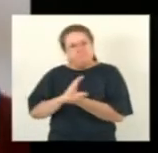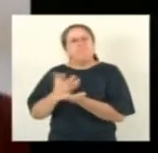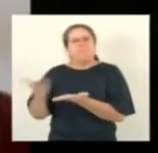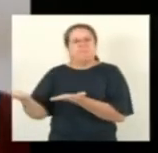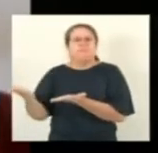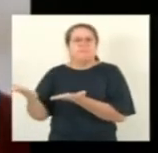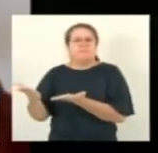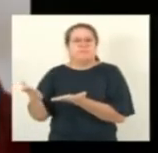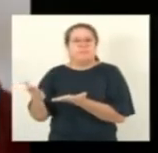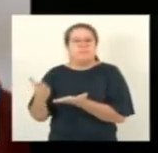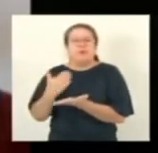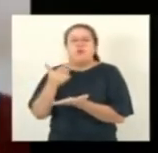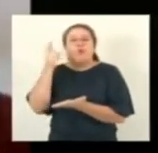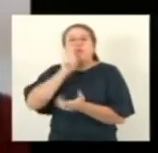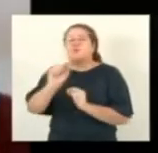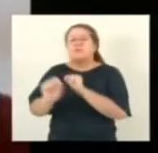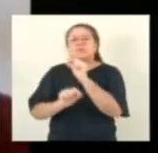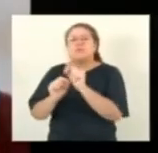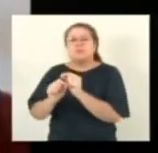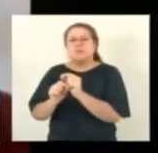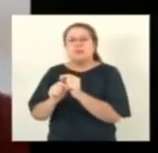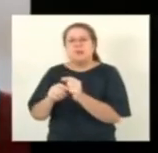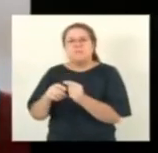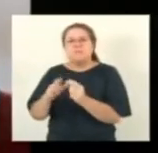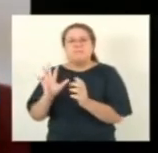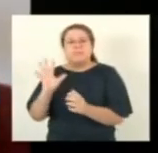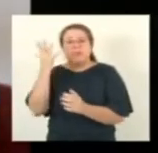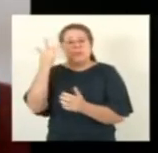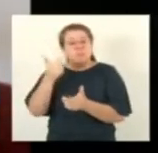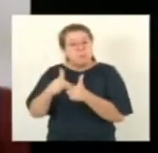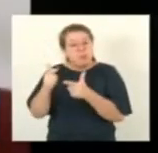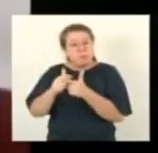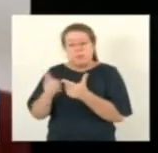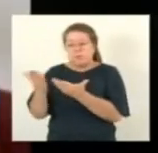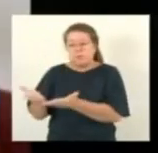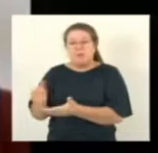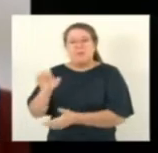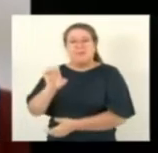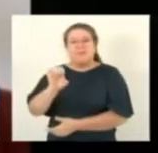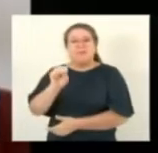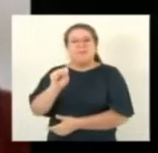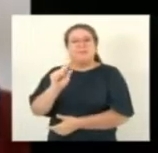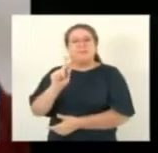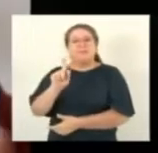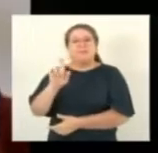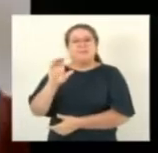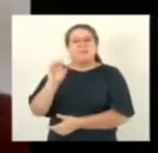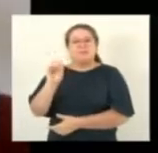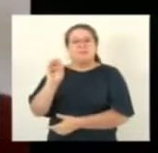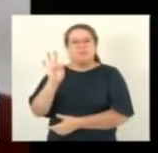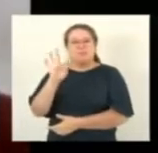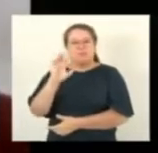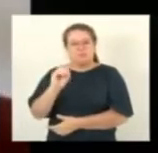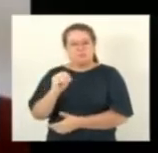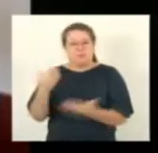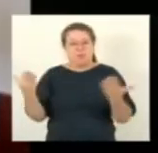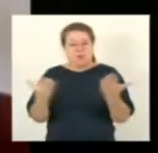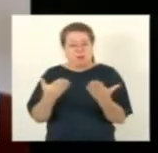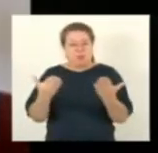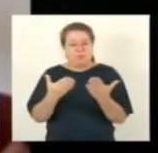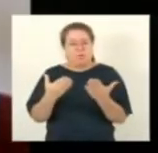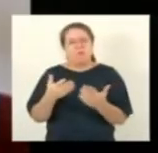da obra contemplando o pessoal do Vale do Sol. Agora, recentemente, com a entrada do ilustre prefeito Joar,